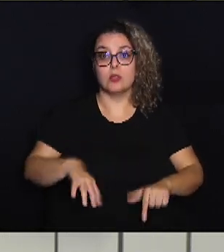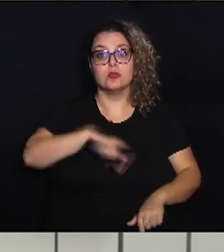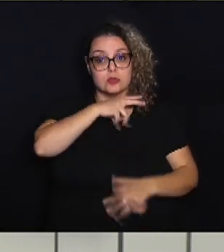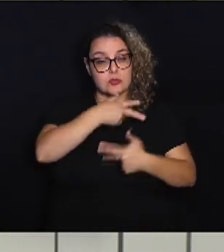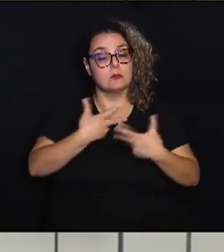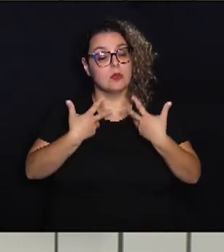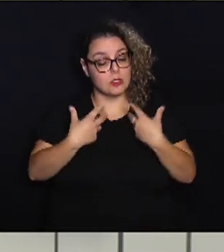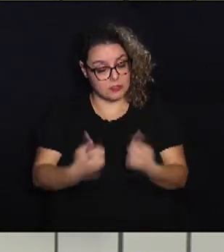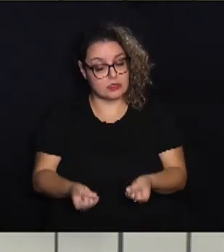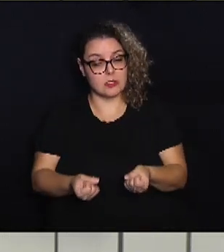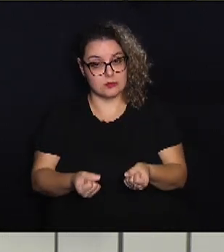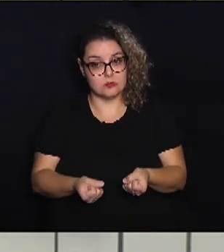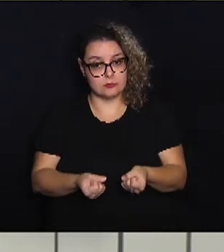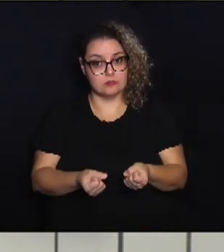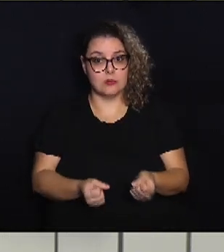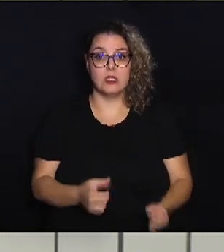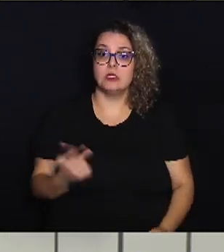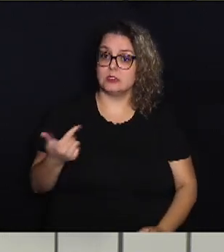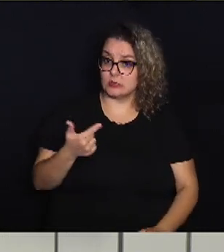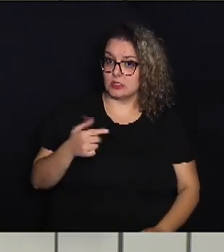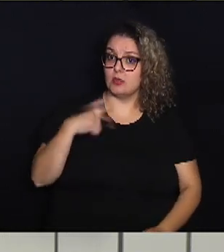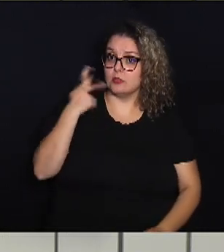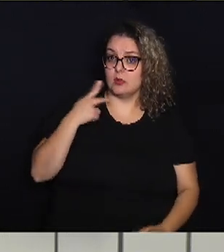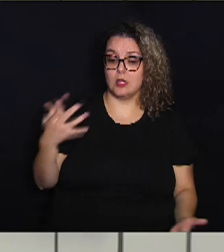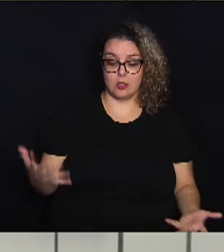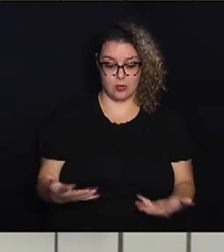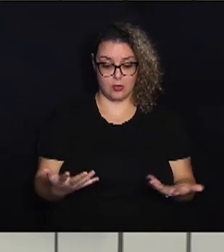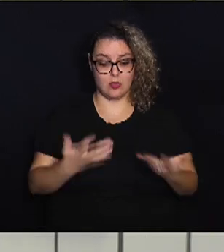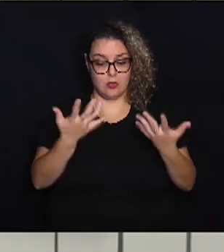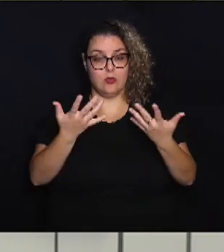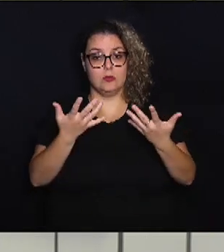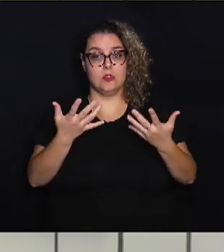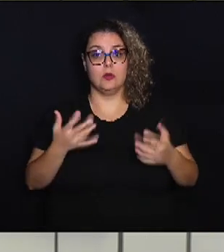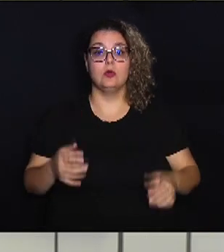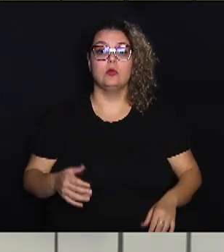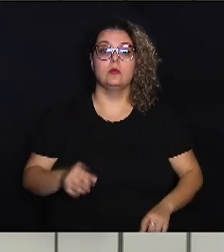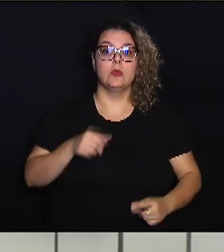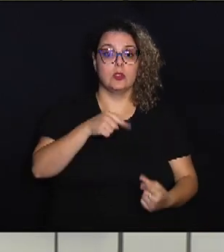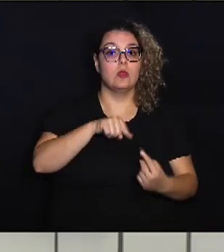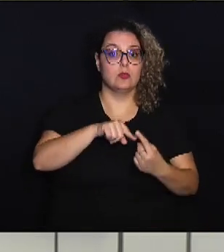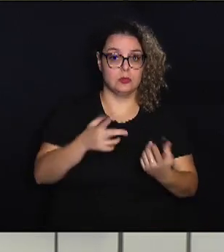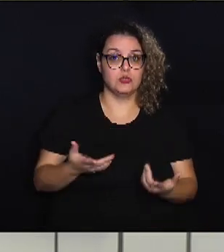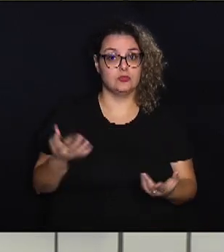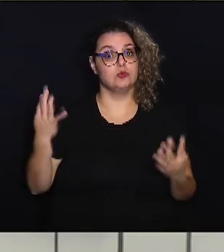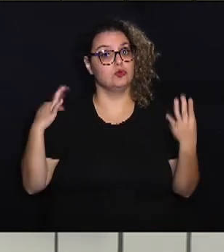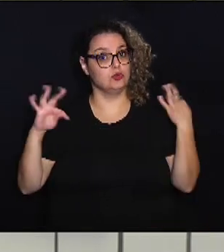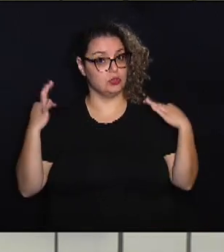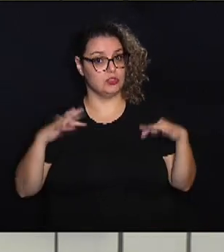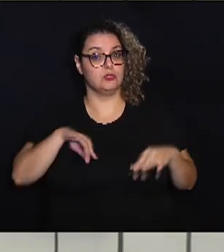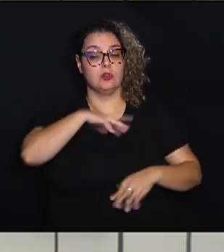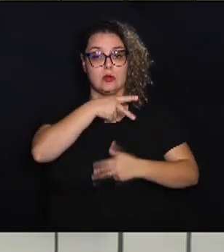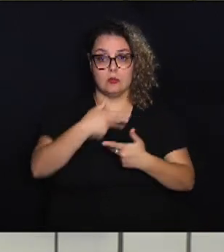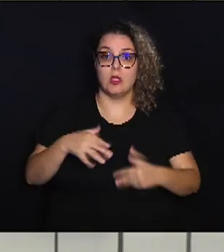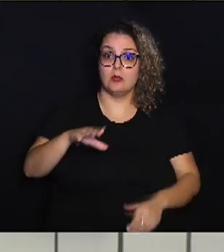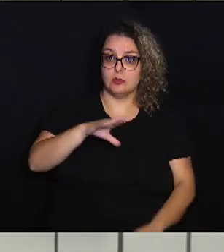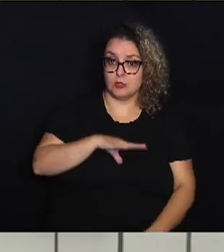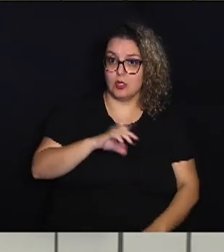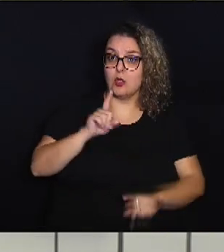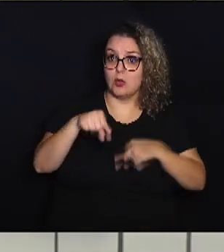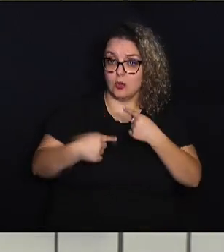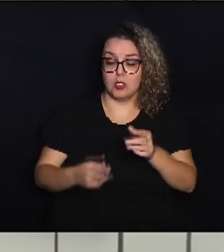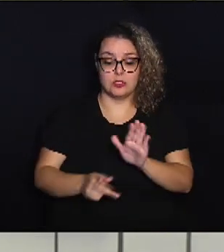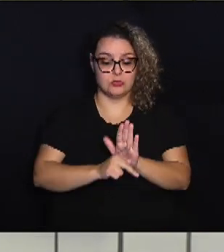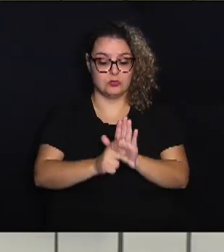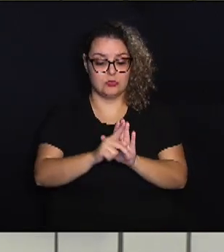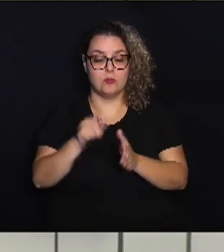E segundo o parlamentar, o objetivo é incentivar e promover o turismo animal na cidade. Outro projeto